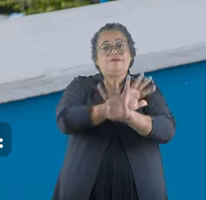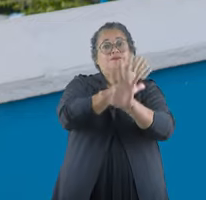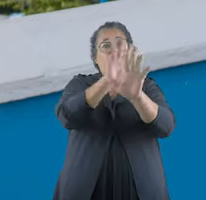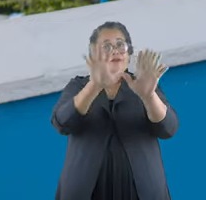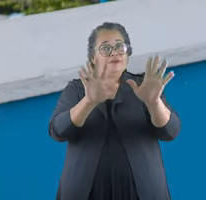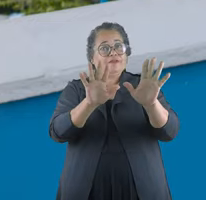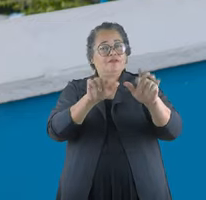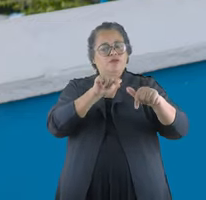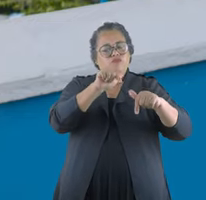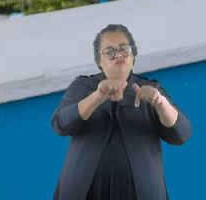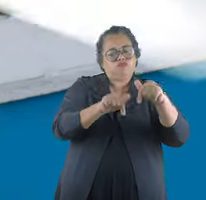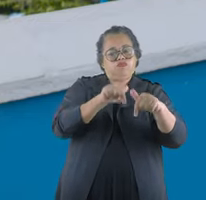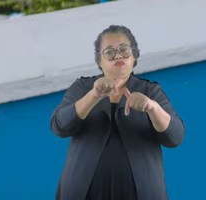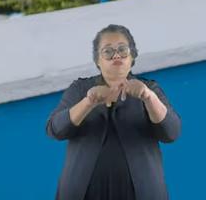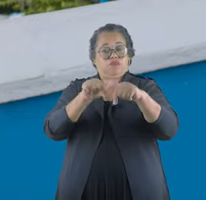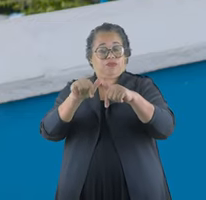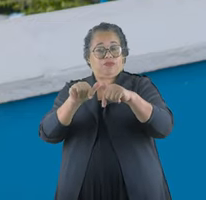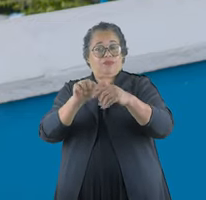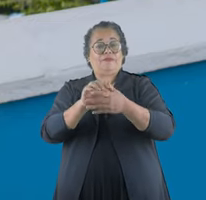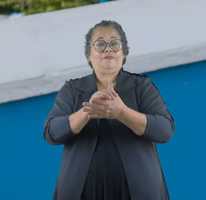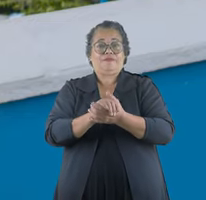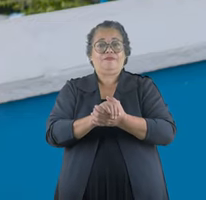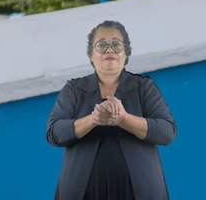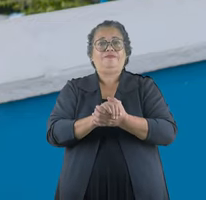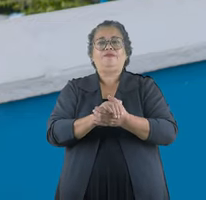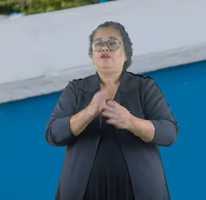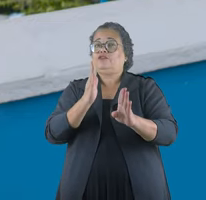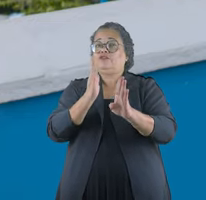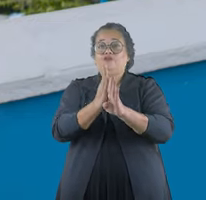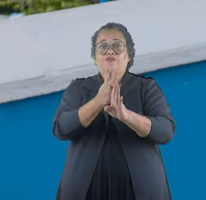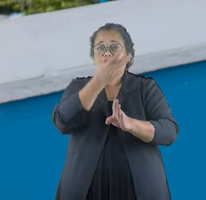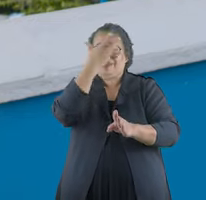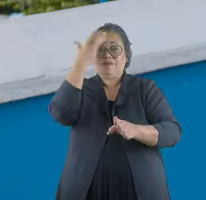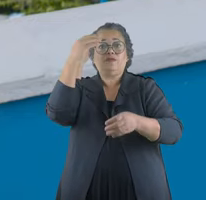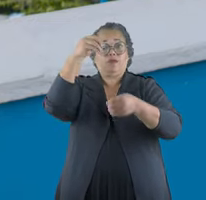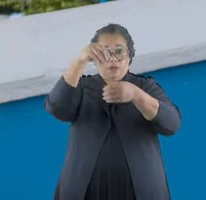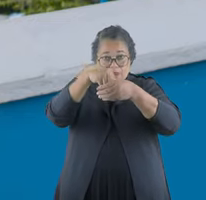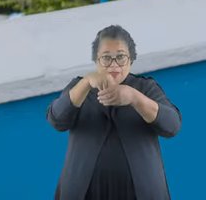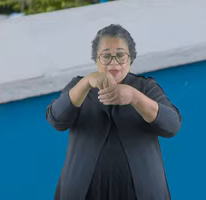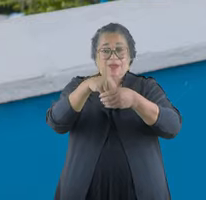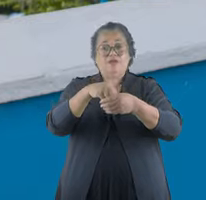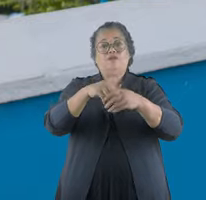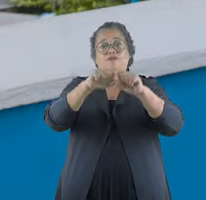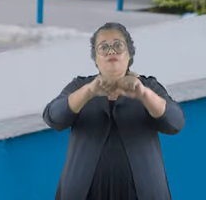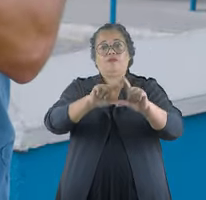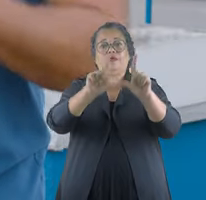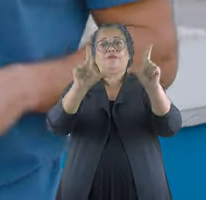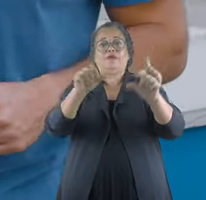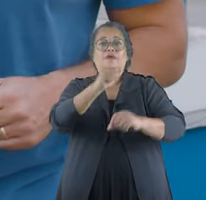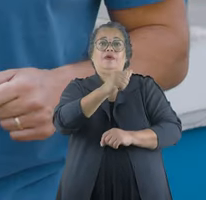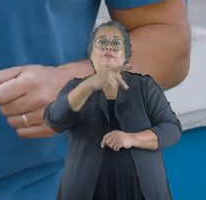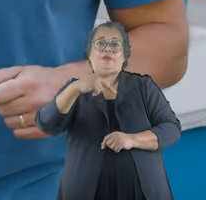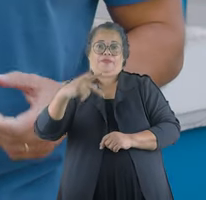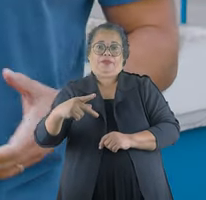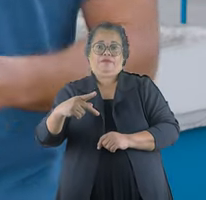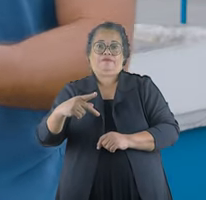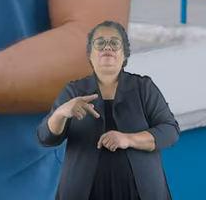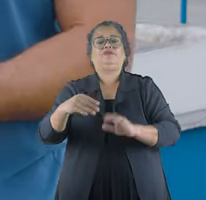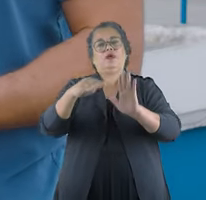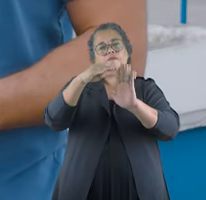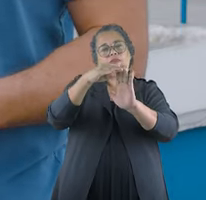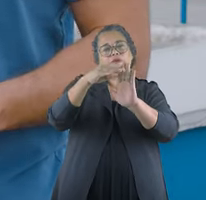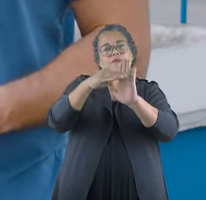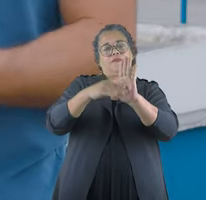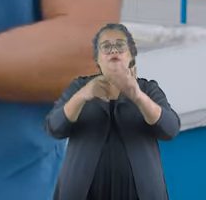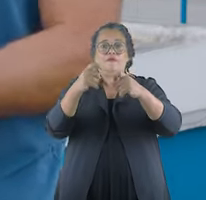abre mão. Transparência e muito trabalho. Quer saber quantos pacientes estão aqui dentro? É só entrar no aplicativo. Quer a